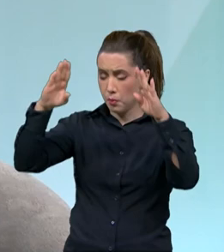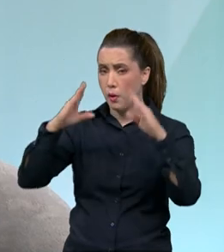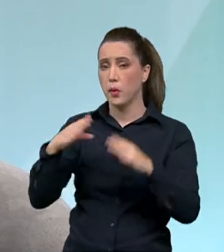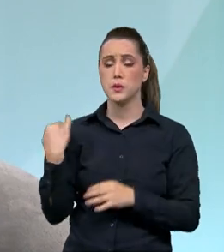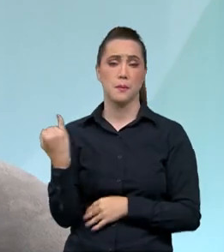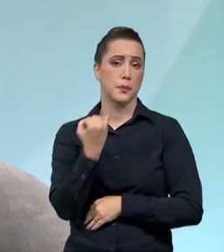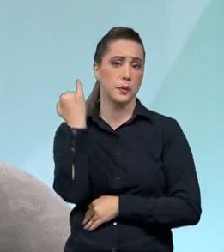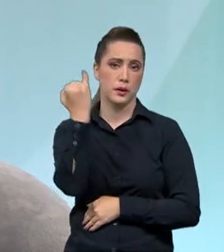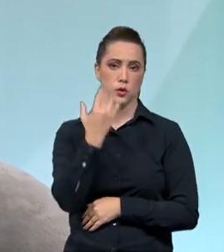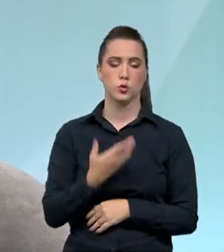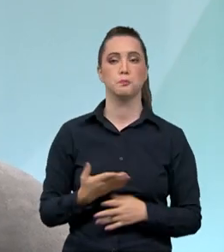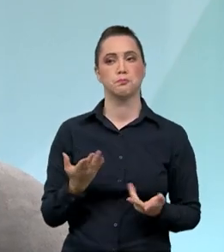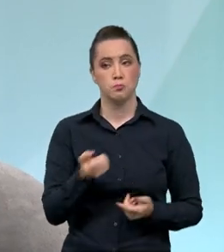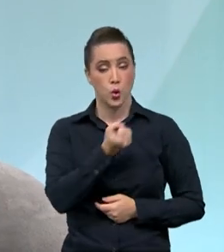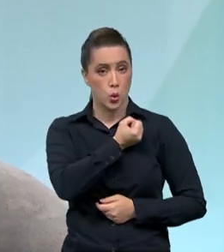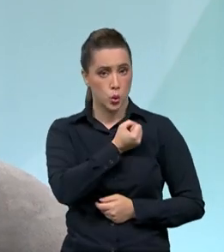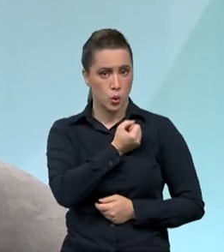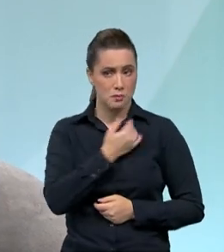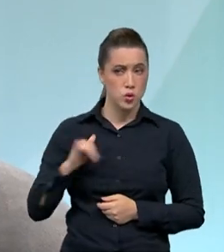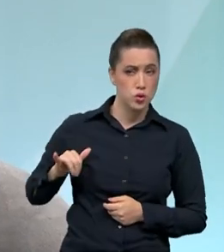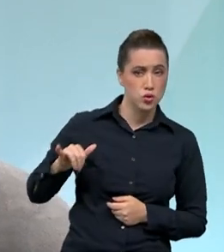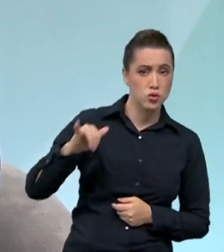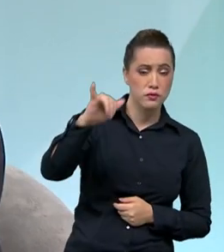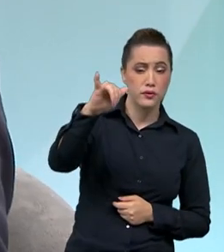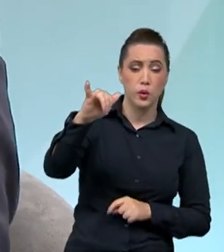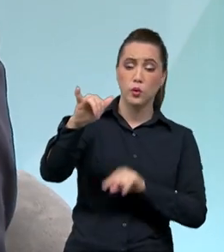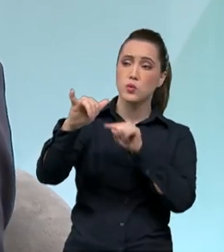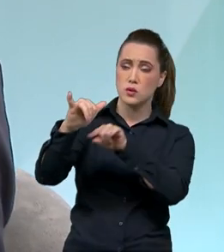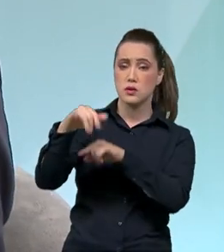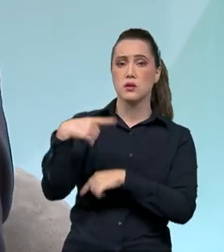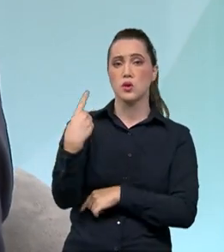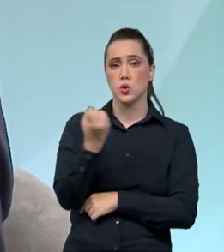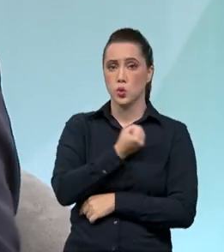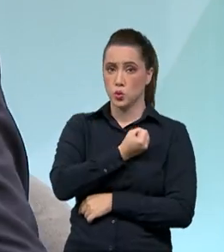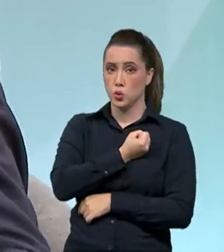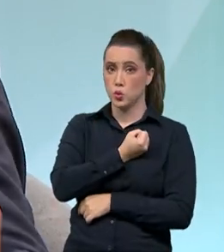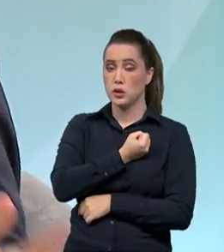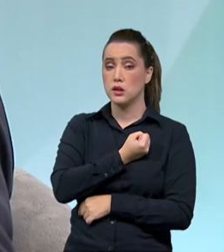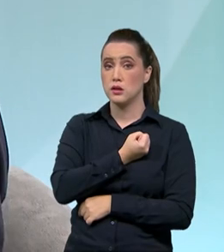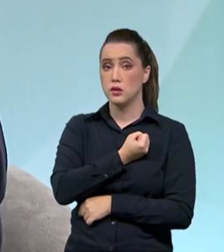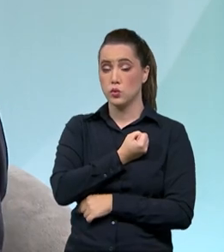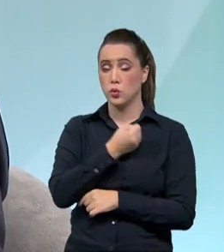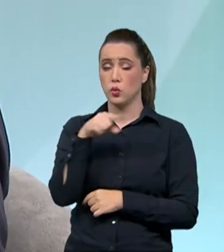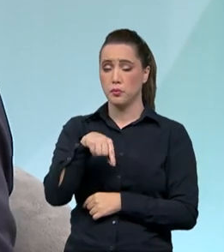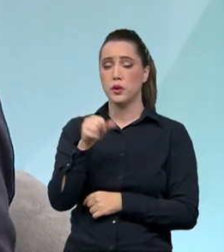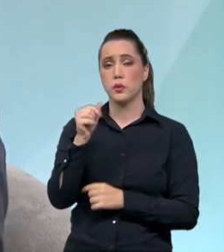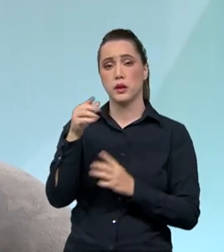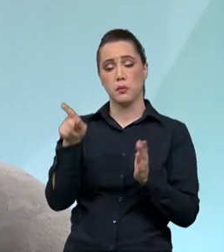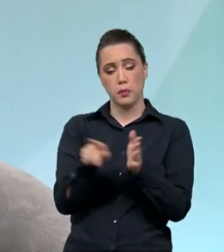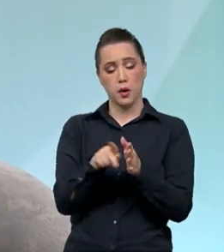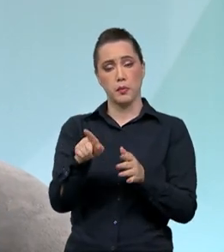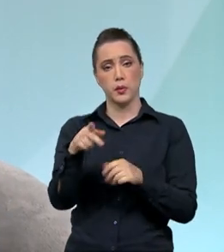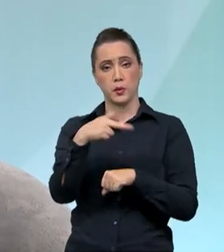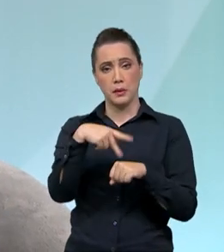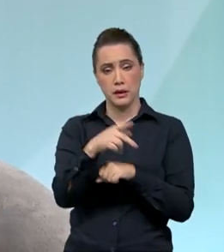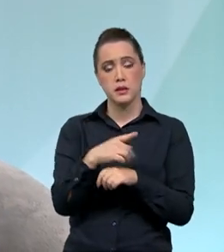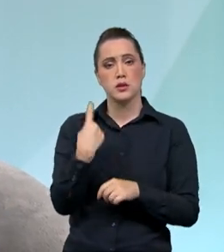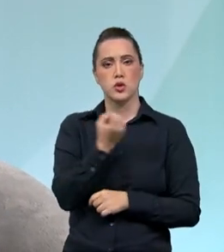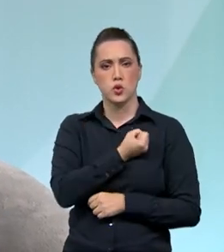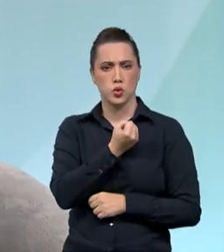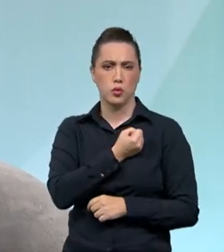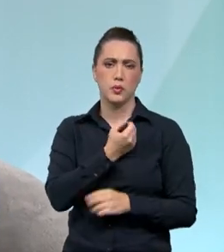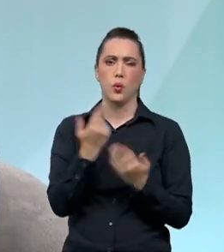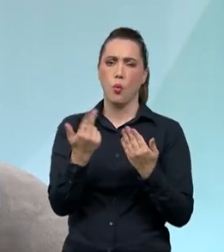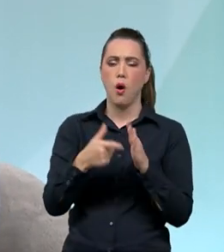ao número de voos, nós já estamos ali muito... Já no turismo interno, já alcançamos os números pré-pandêmicos. E no turismo